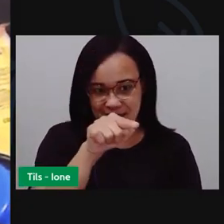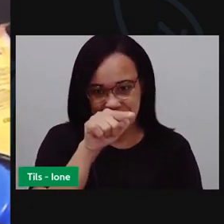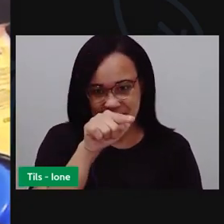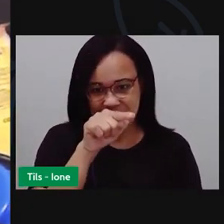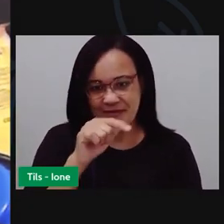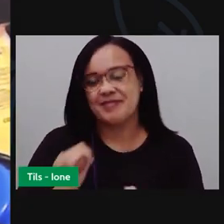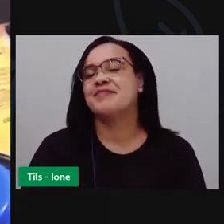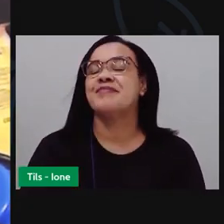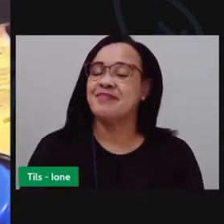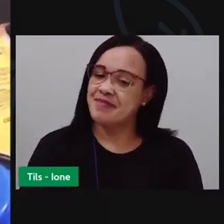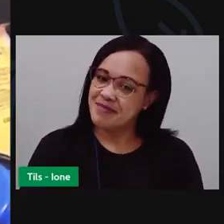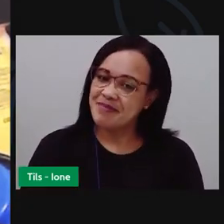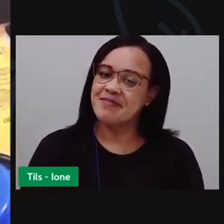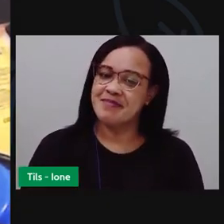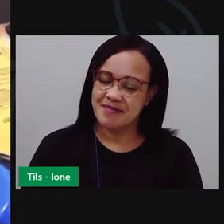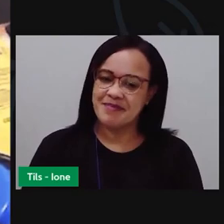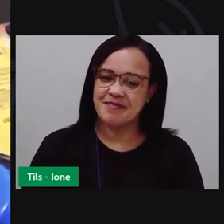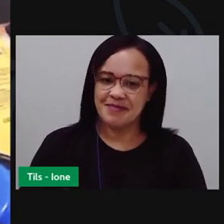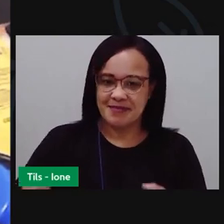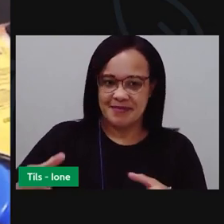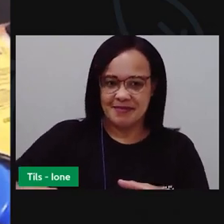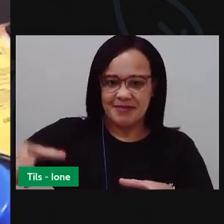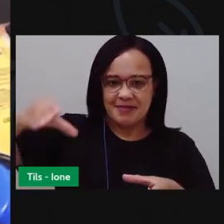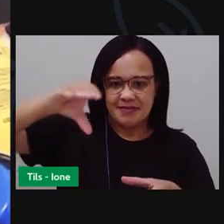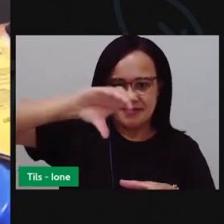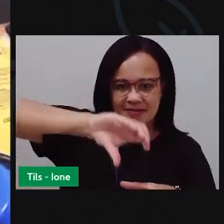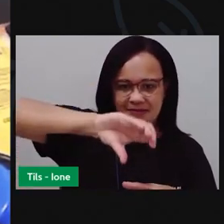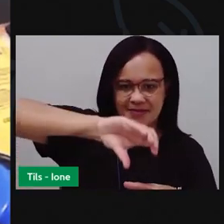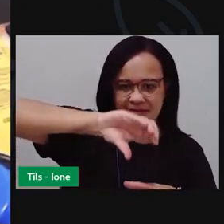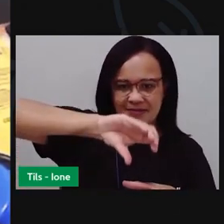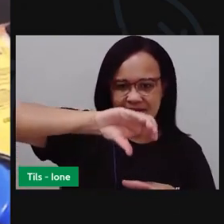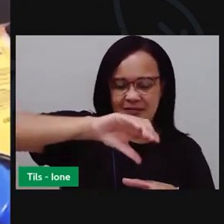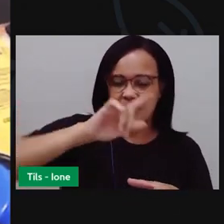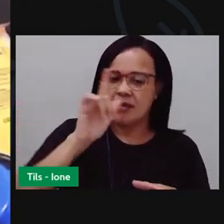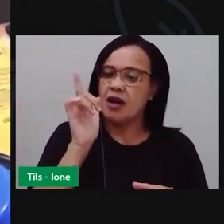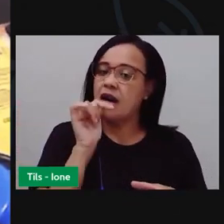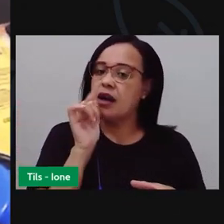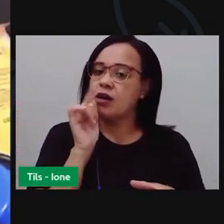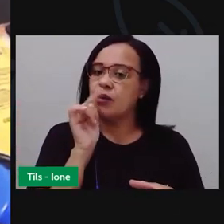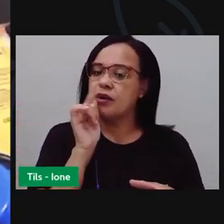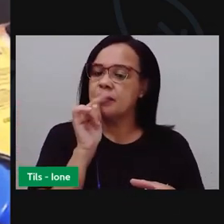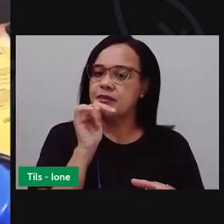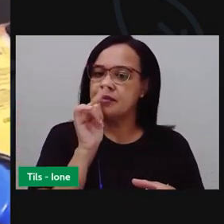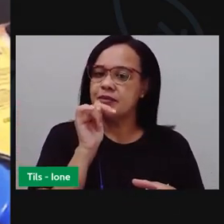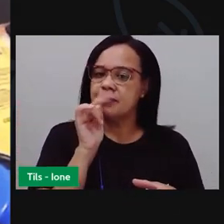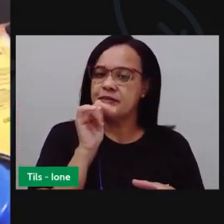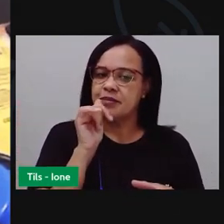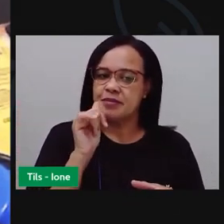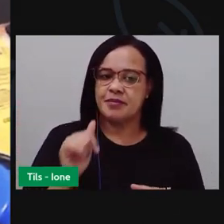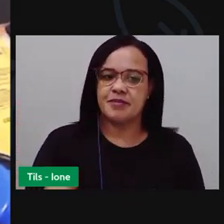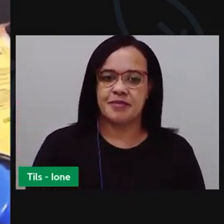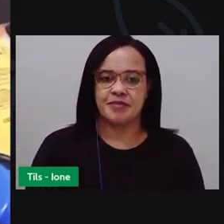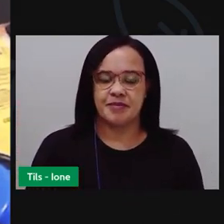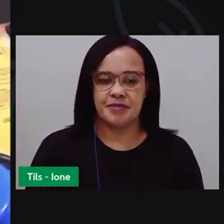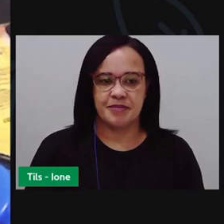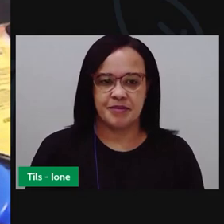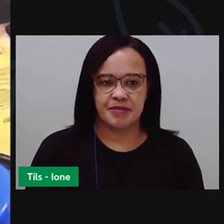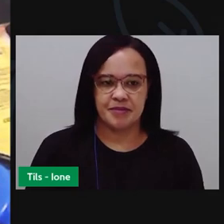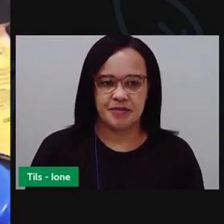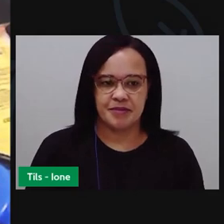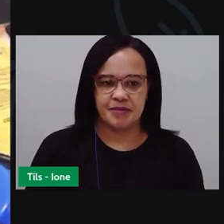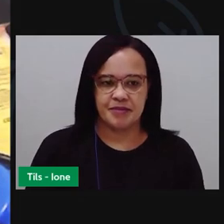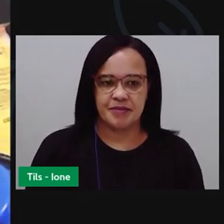Então, eu vou colocar já aqui a água na xícara usando essa